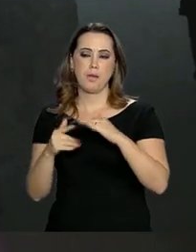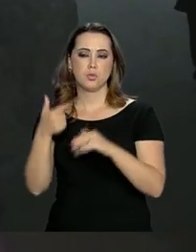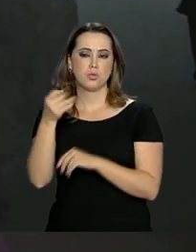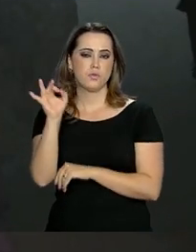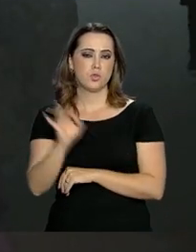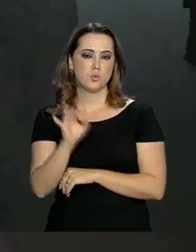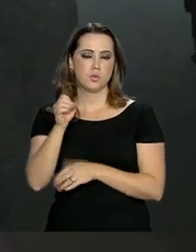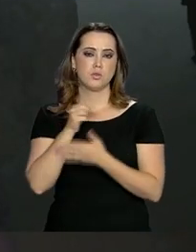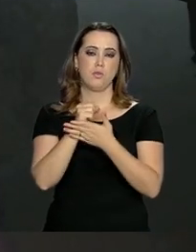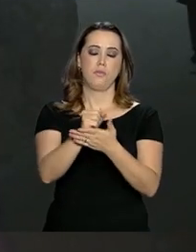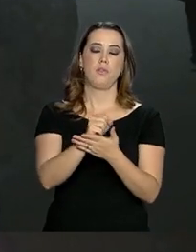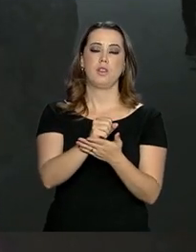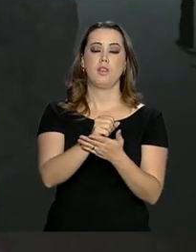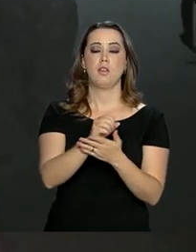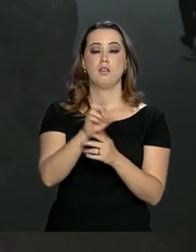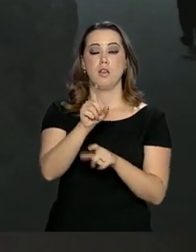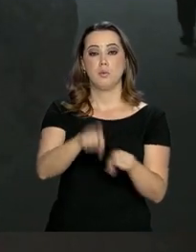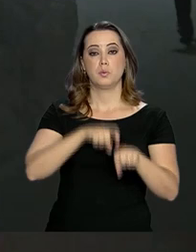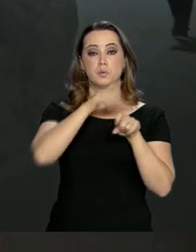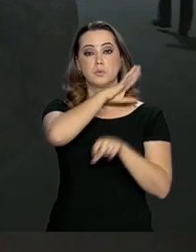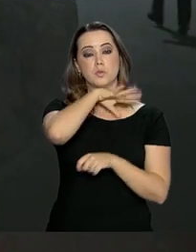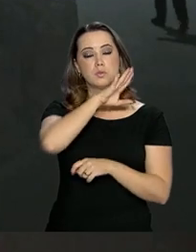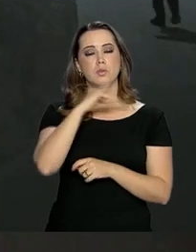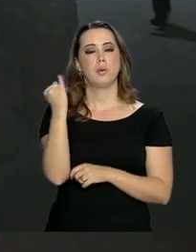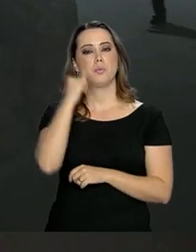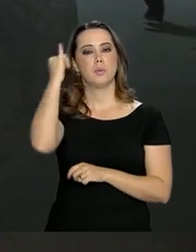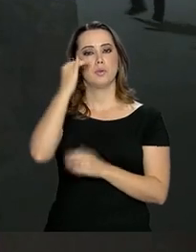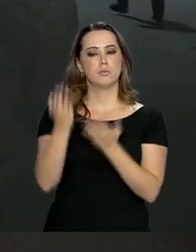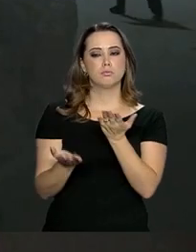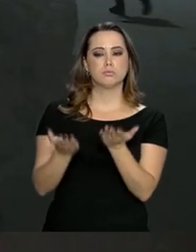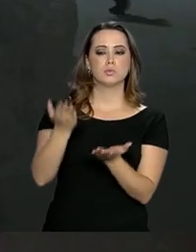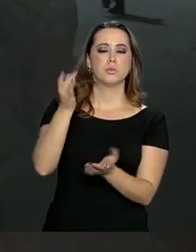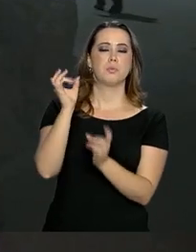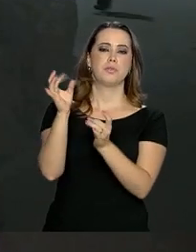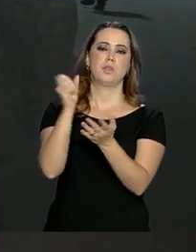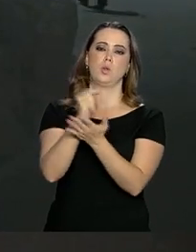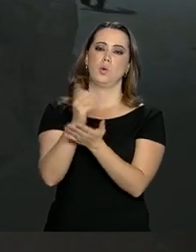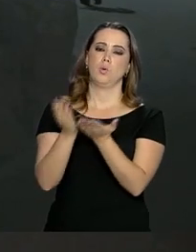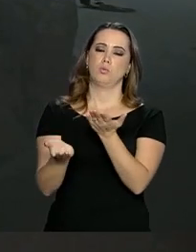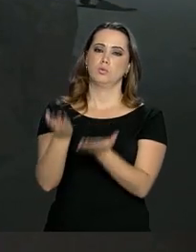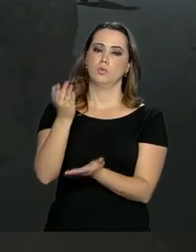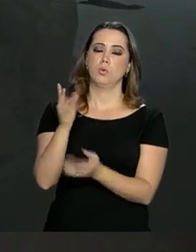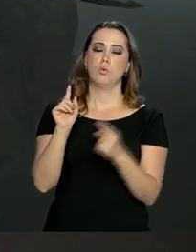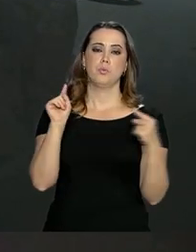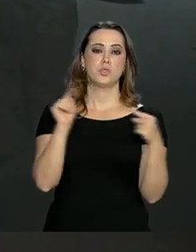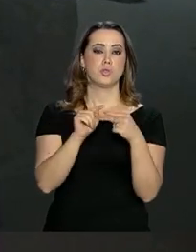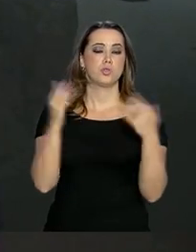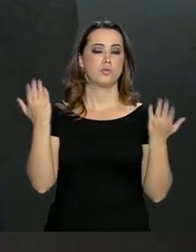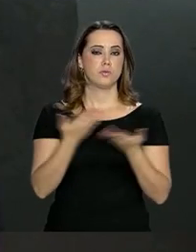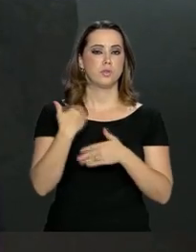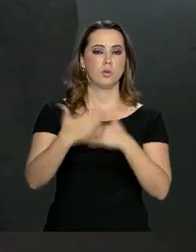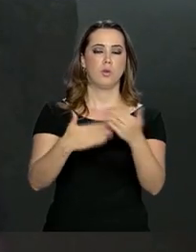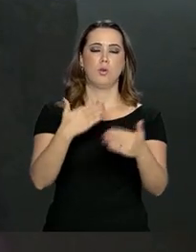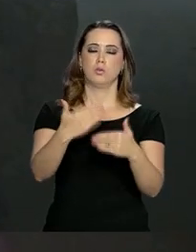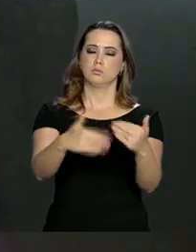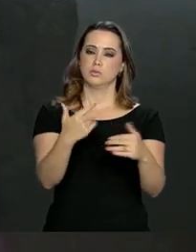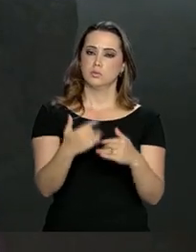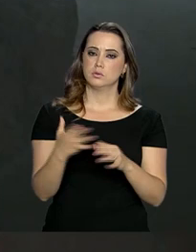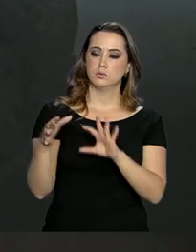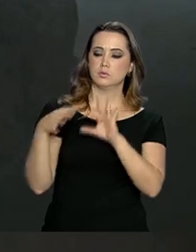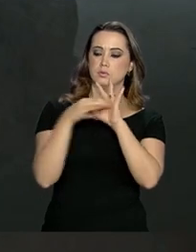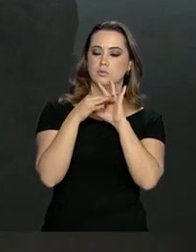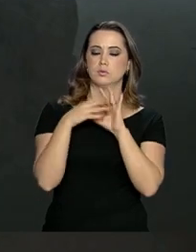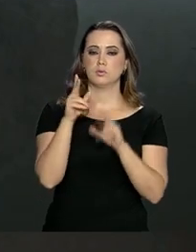pecuária, commodities fundamentais para o superávit da balança comercial. A missão agora é avançar, então, na